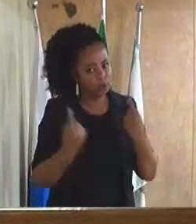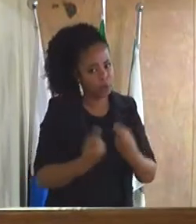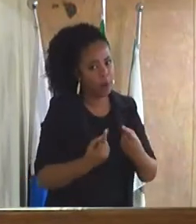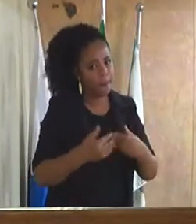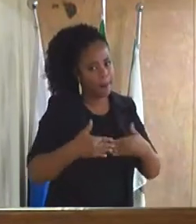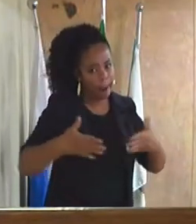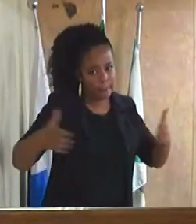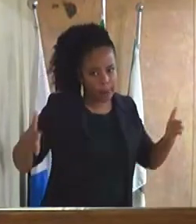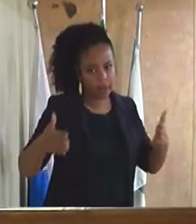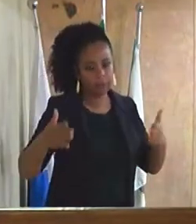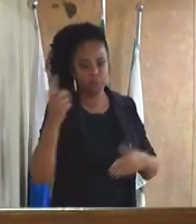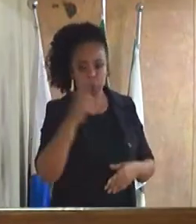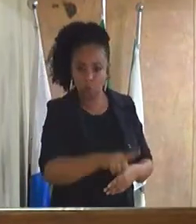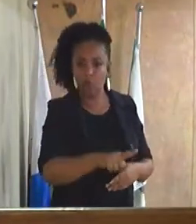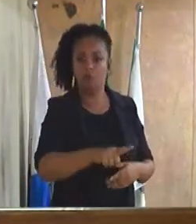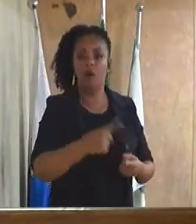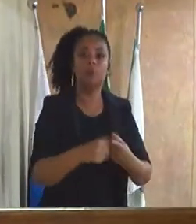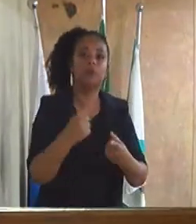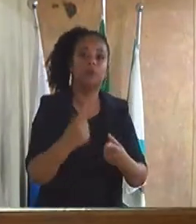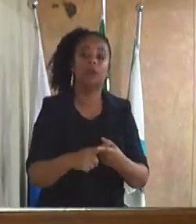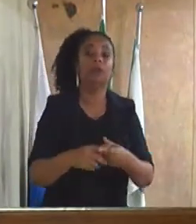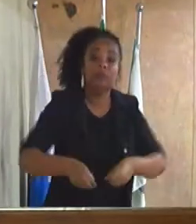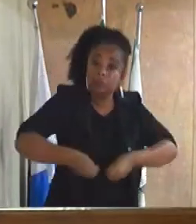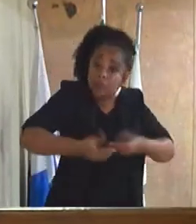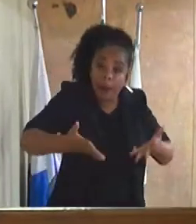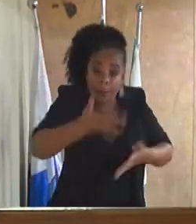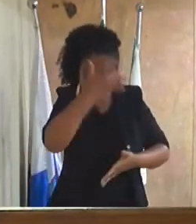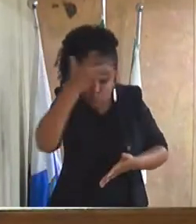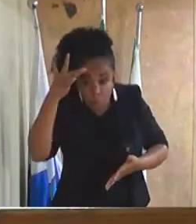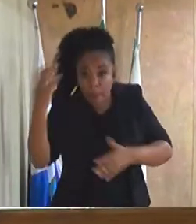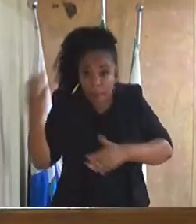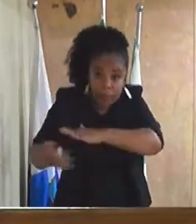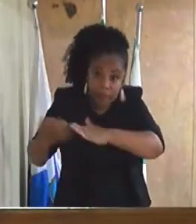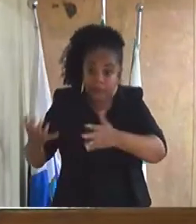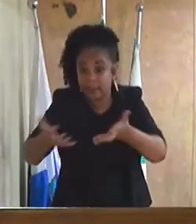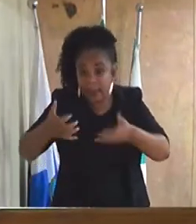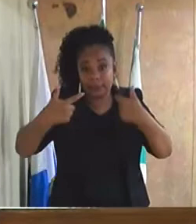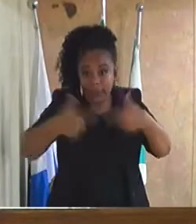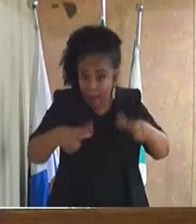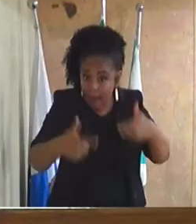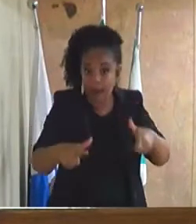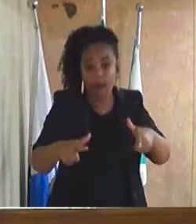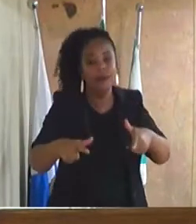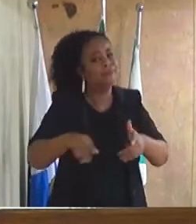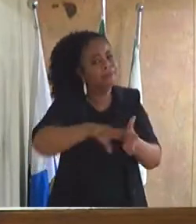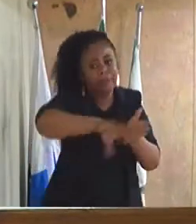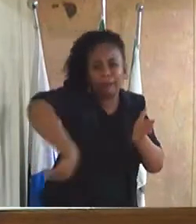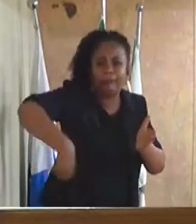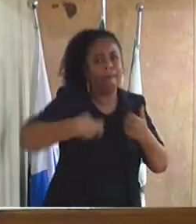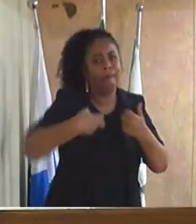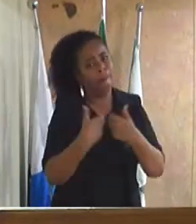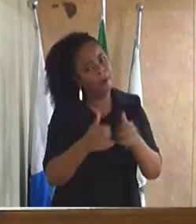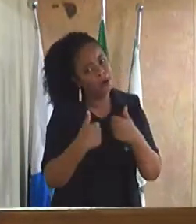dar para o permissionário para quem quiser trabalhar, mas não retirar o ônibus e deixar a nossa população a pé